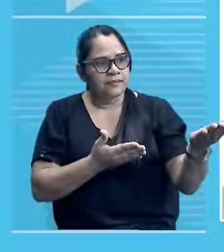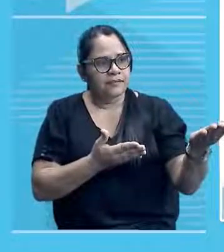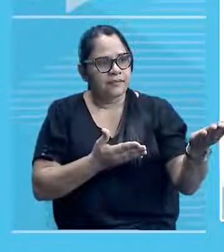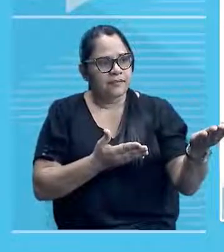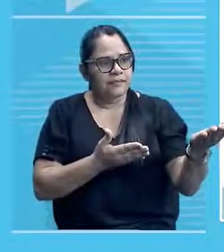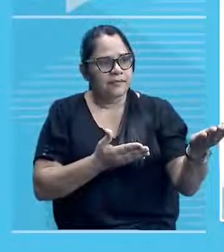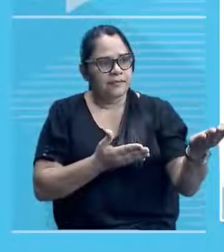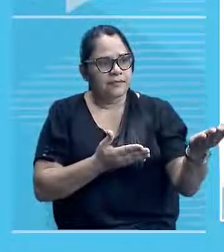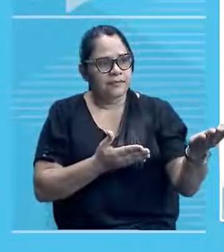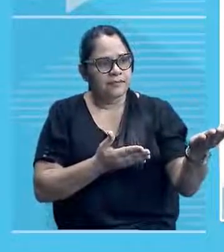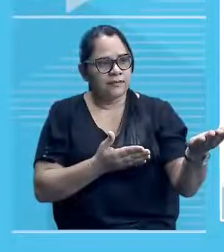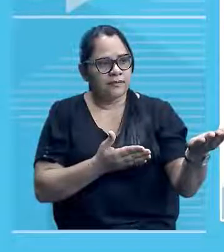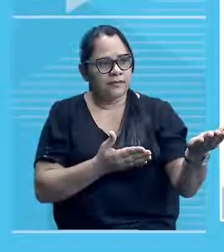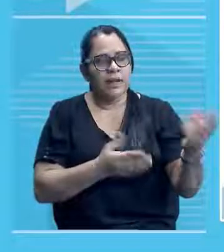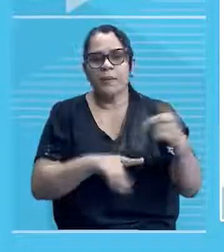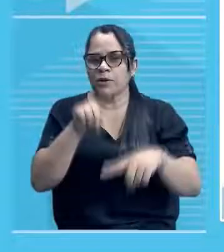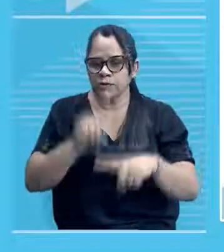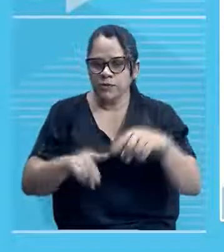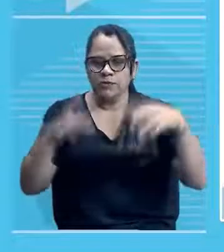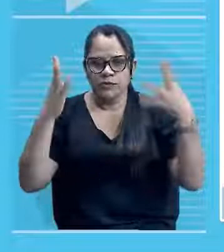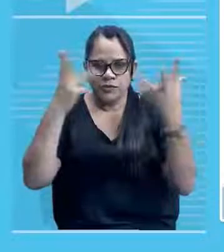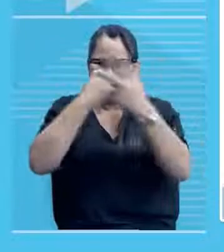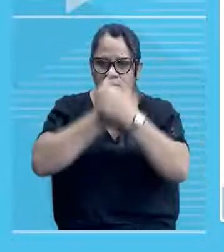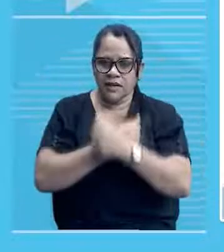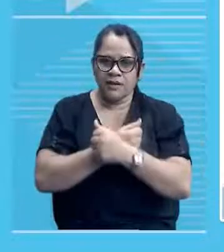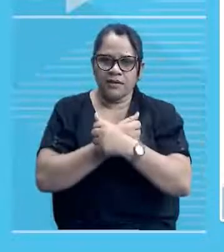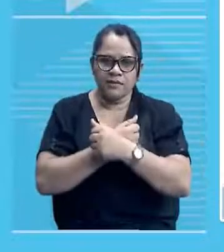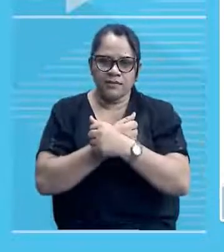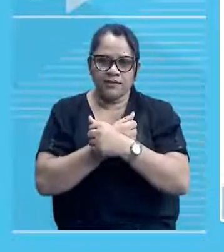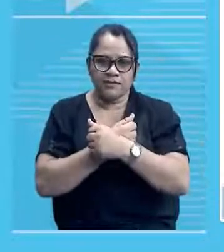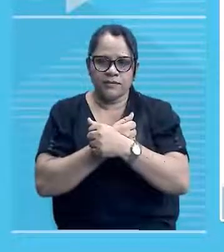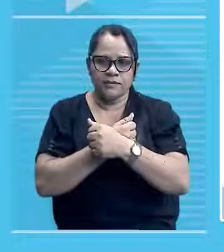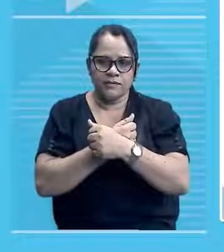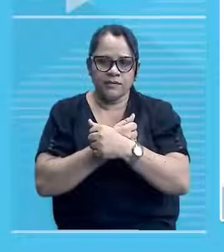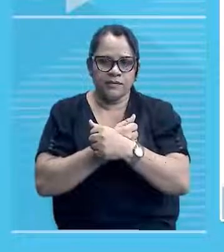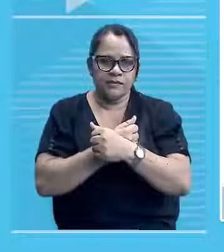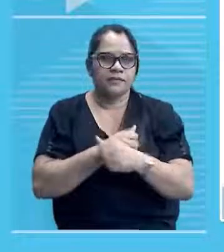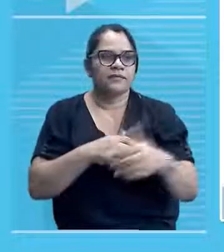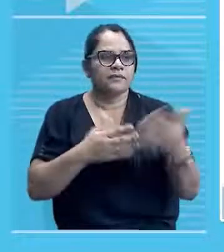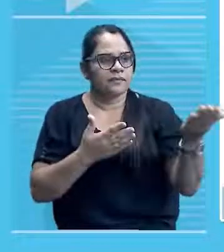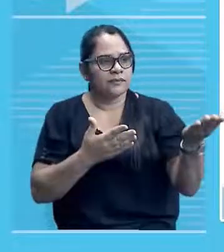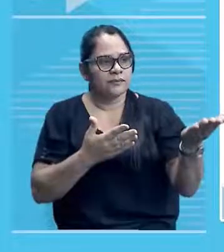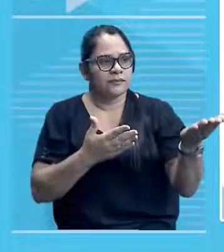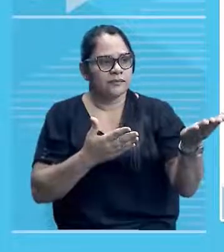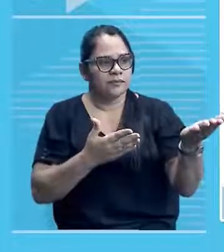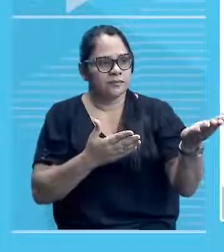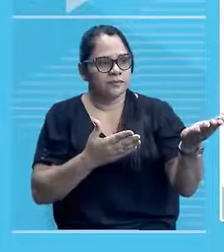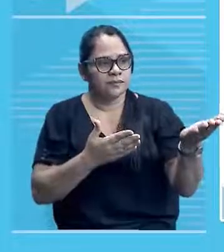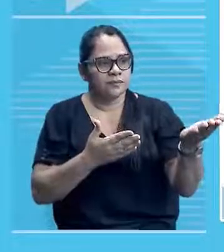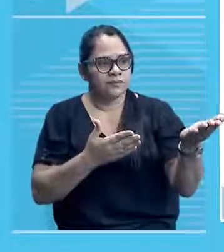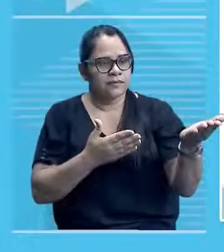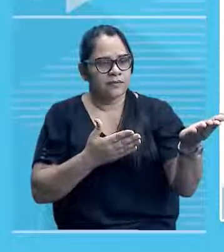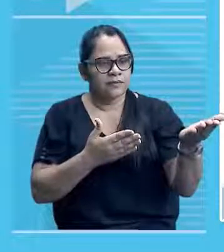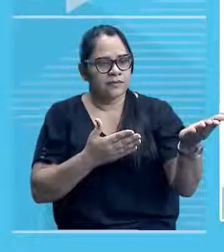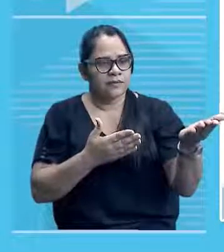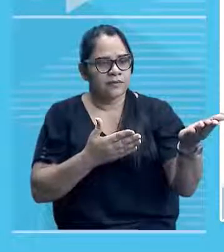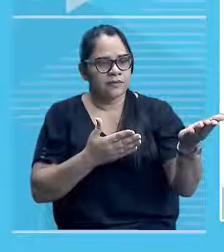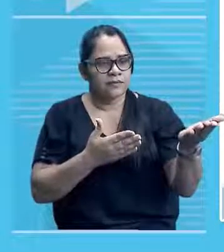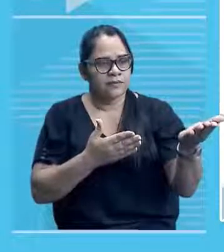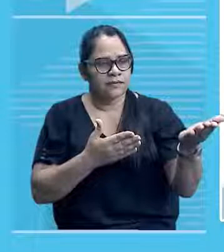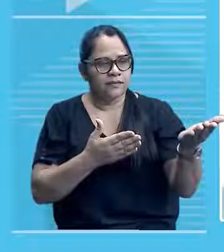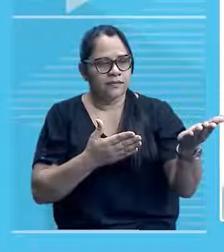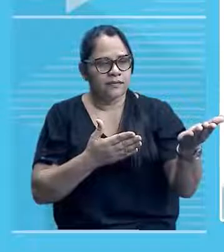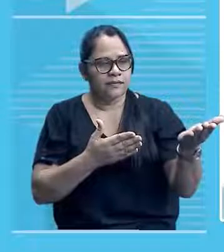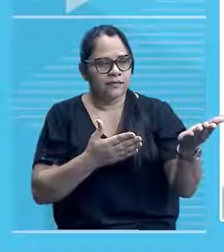De muita beleza. E essa é a parte interna, né? Ou seja, essa é a parte...